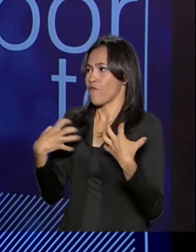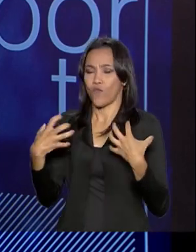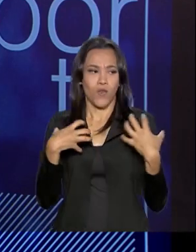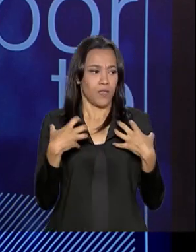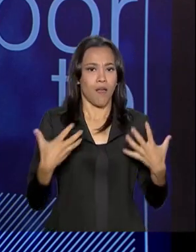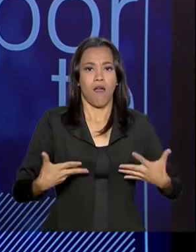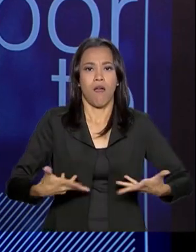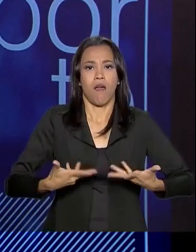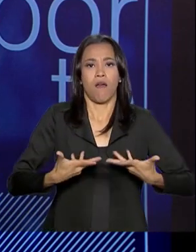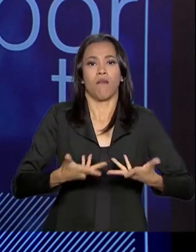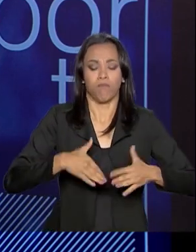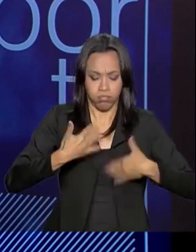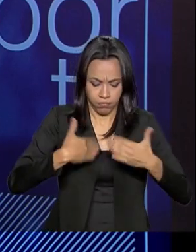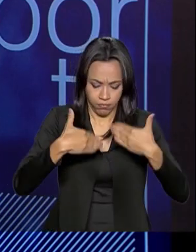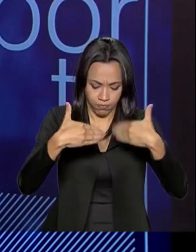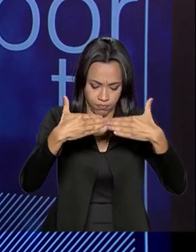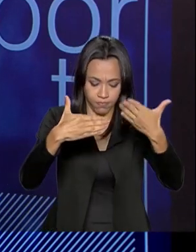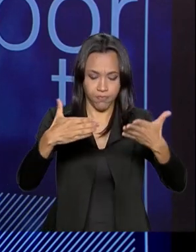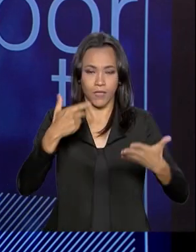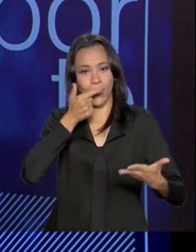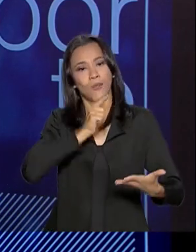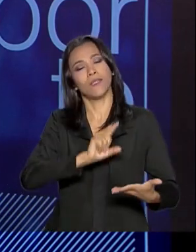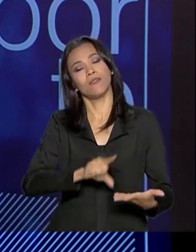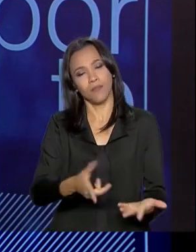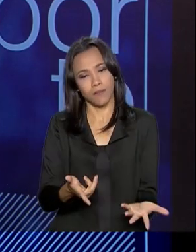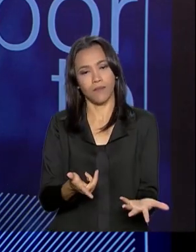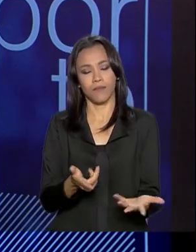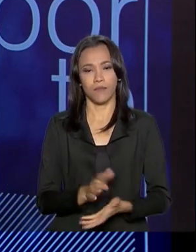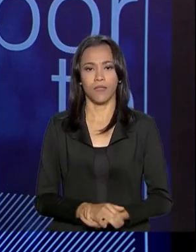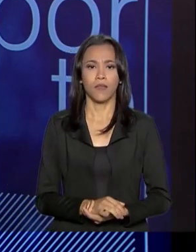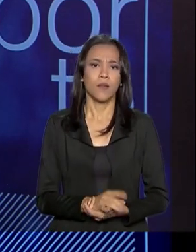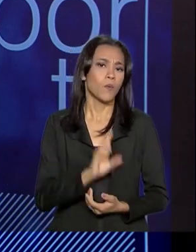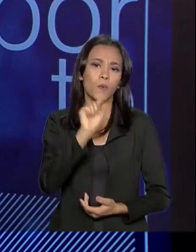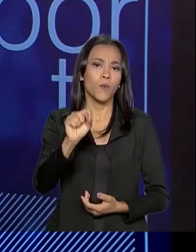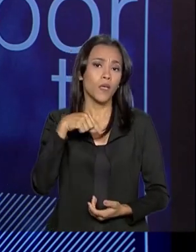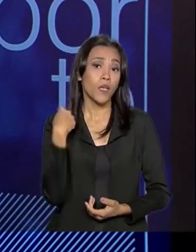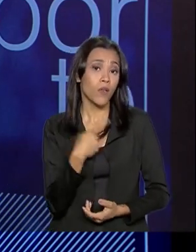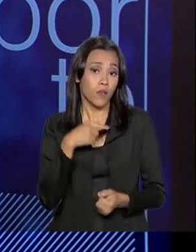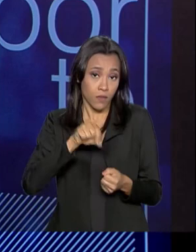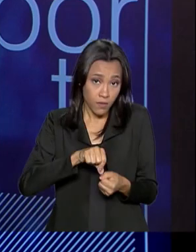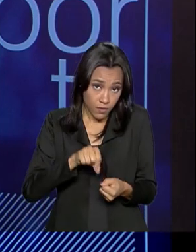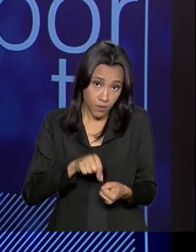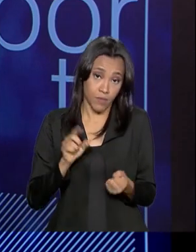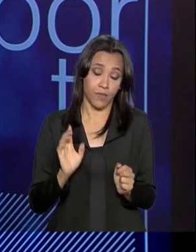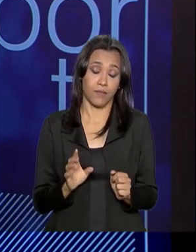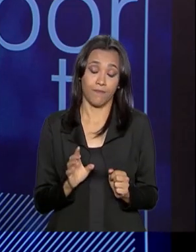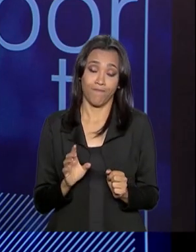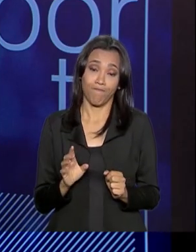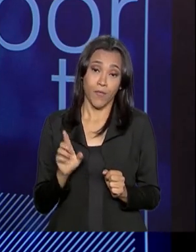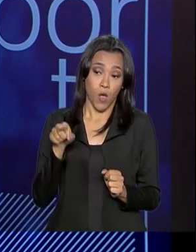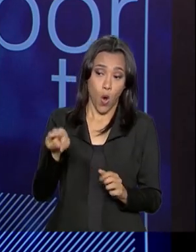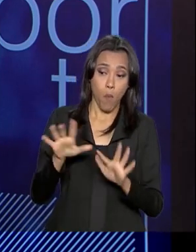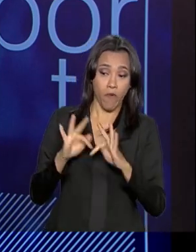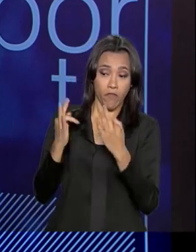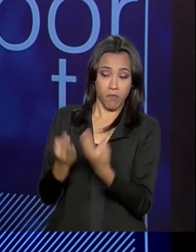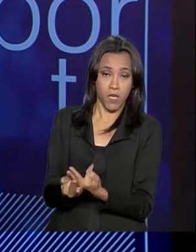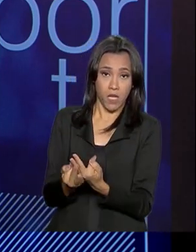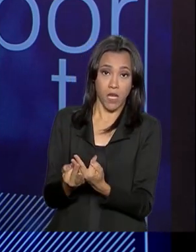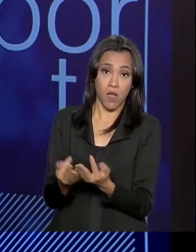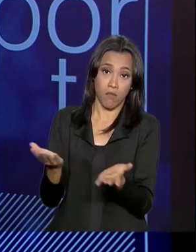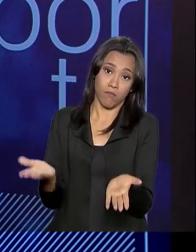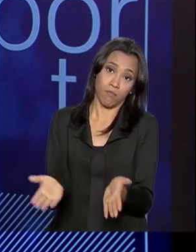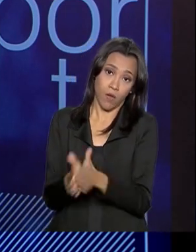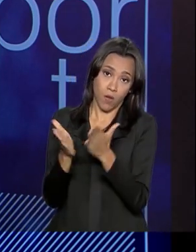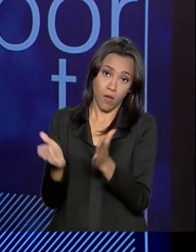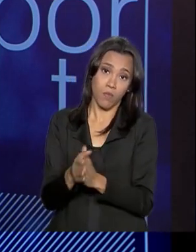vida permitam que essa criança tenha um estímulo mais adequado. O que nós fizemos? Há uma diferença enorme de uma família de classe média, por exemplo, de uma